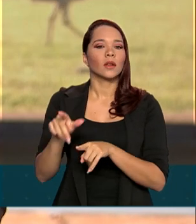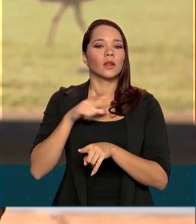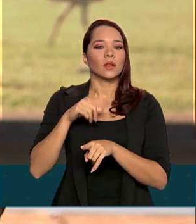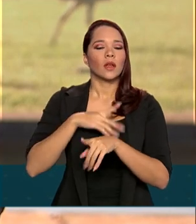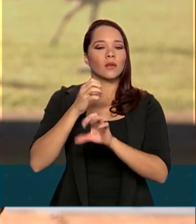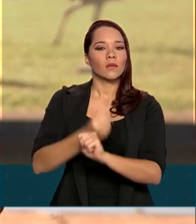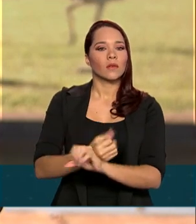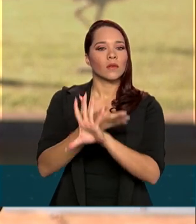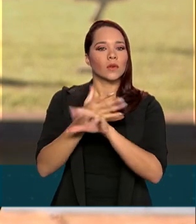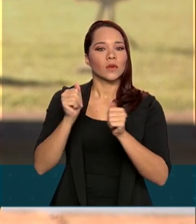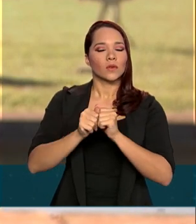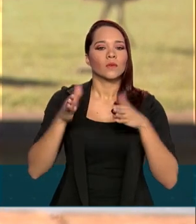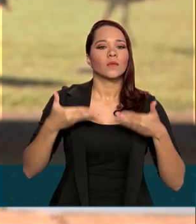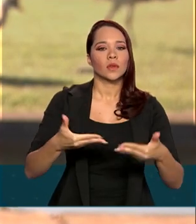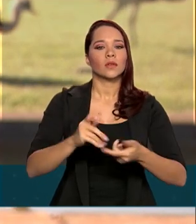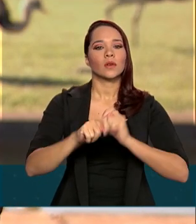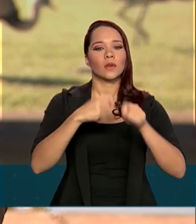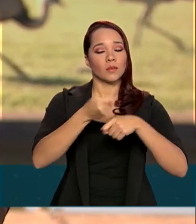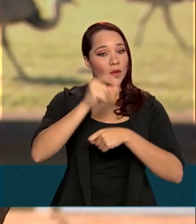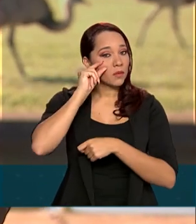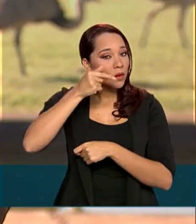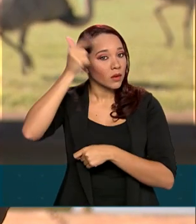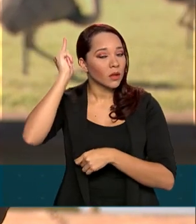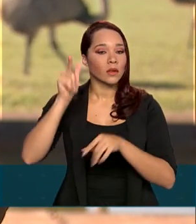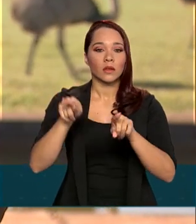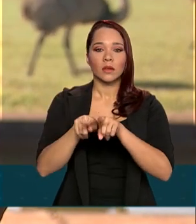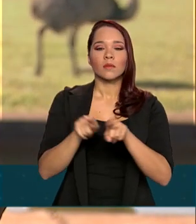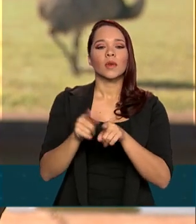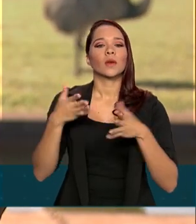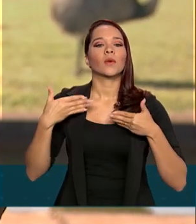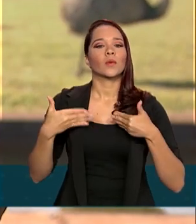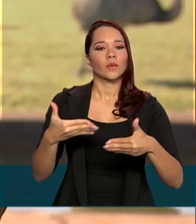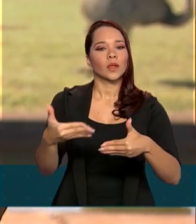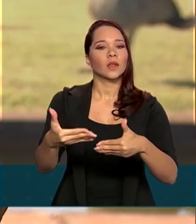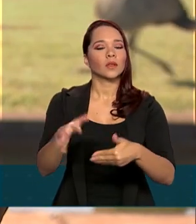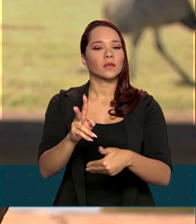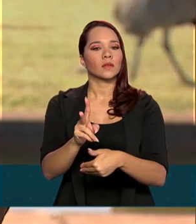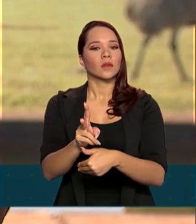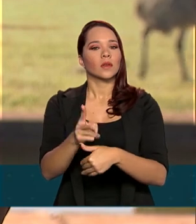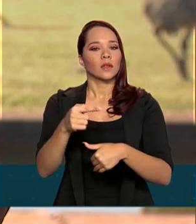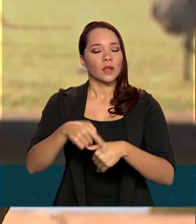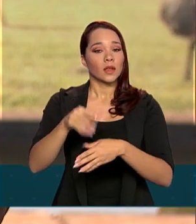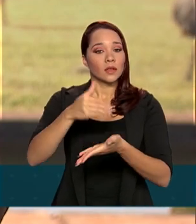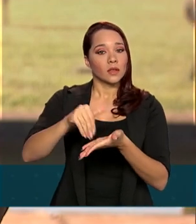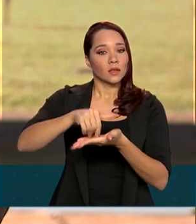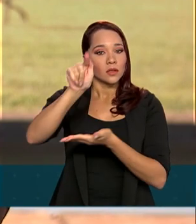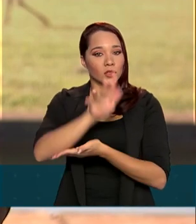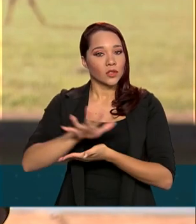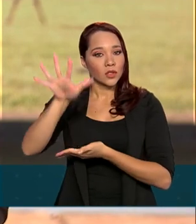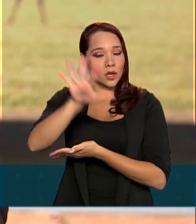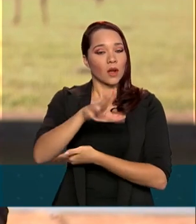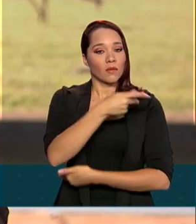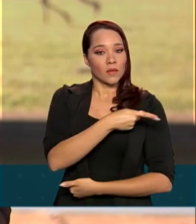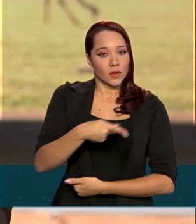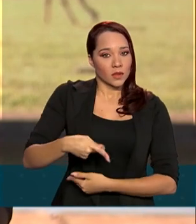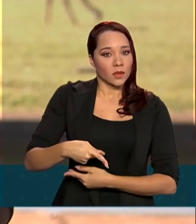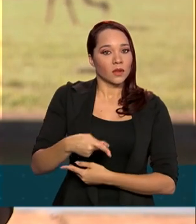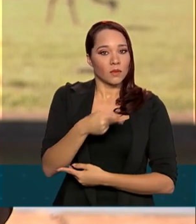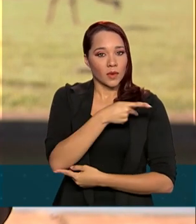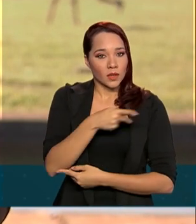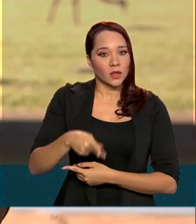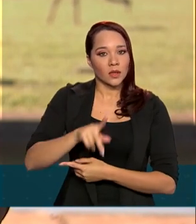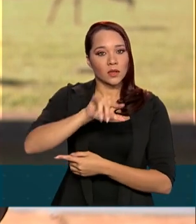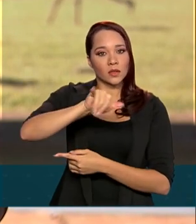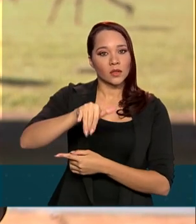videoconferência com o ministro da Economia, Paulo Guedes, e também com o ministro do chefe da Secretaria-Geral da Presidência da República, Jorge